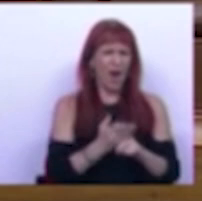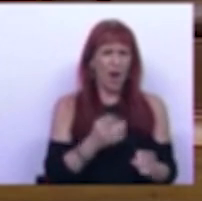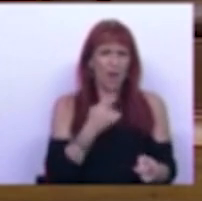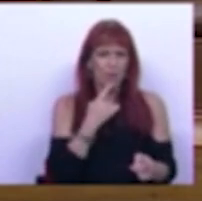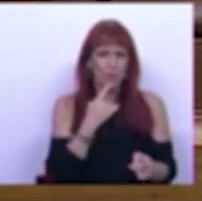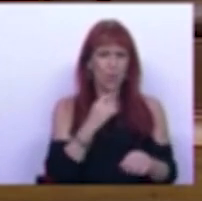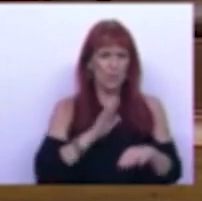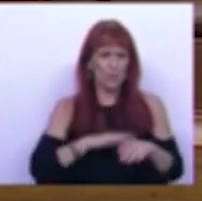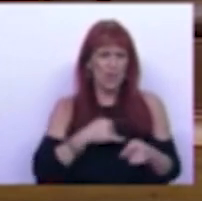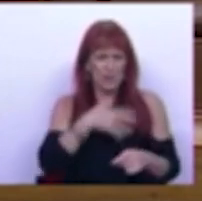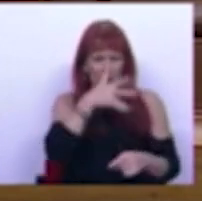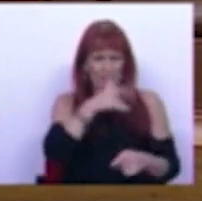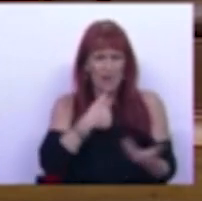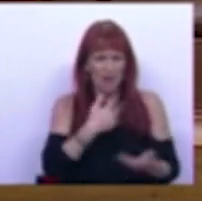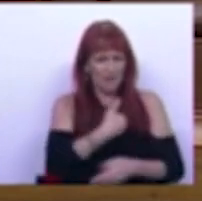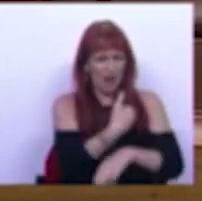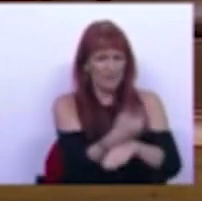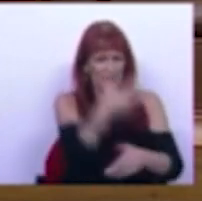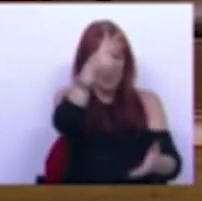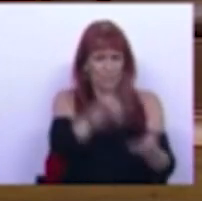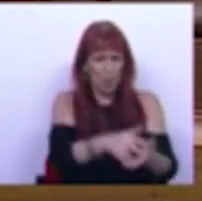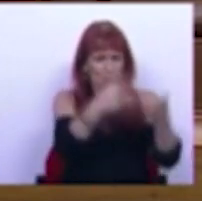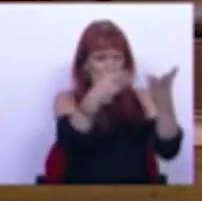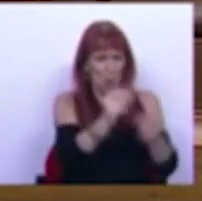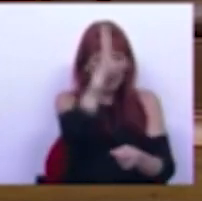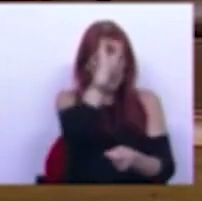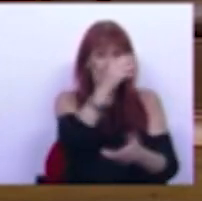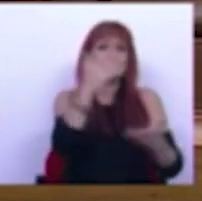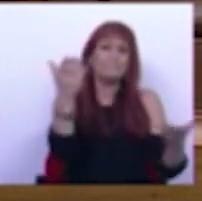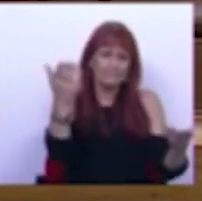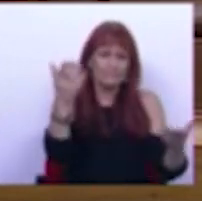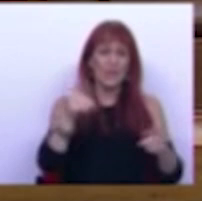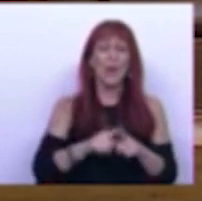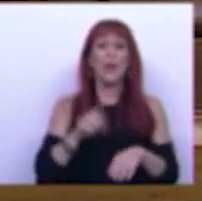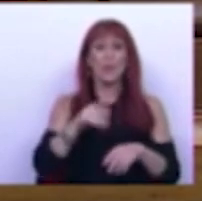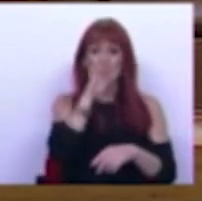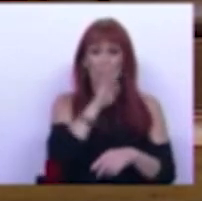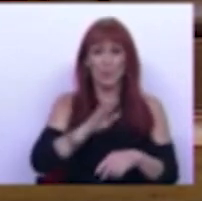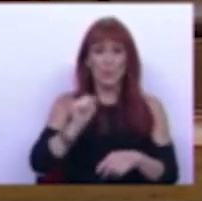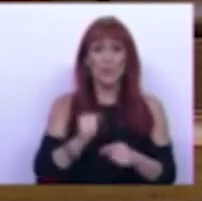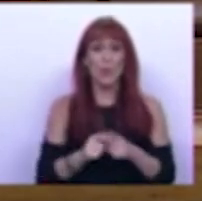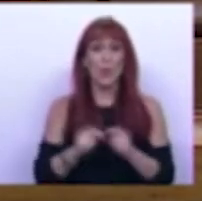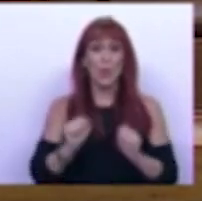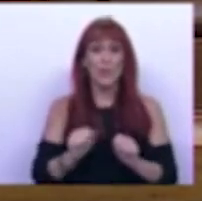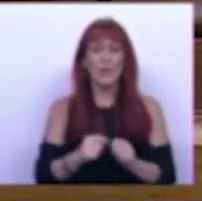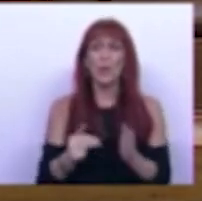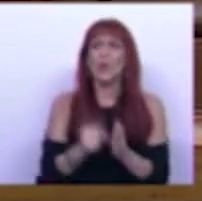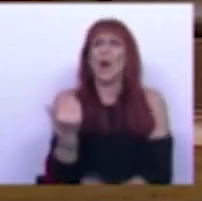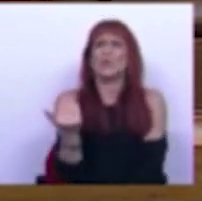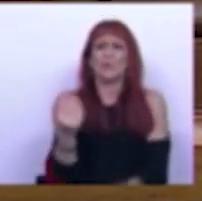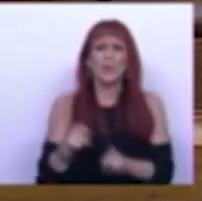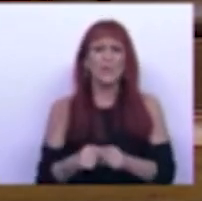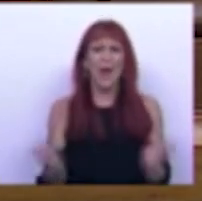com este lamentável atraso na aprovação do Orçamento de Estado. Com a implementação do tão aguardado